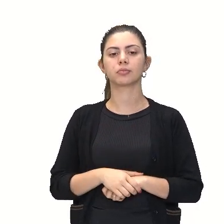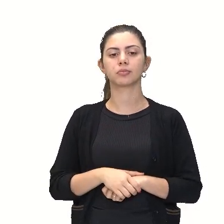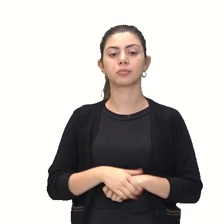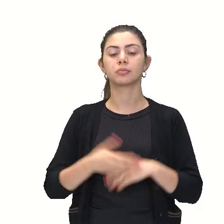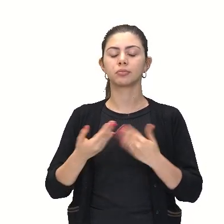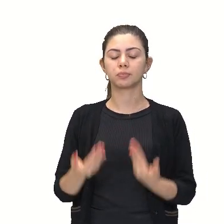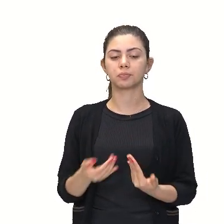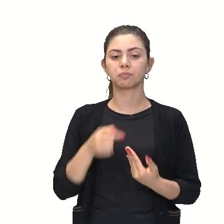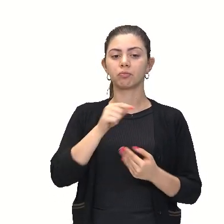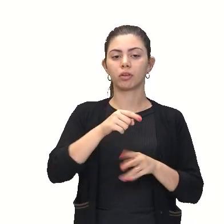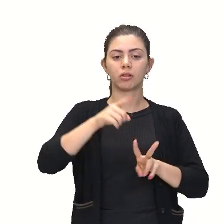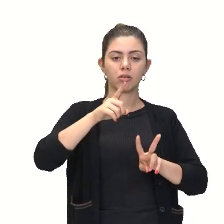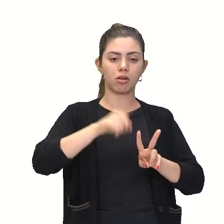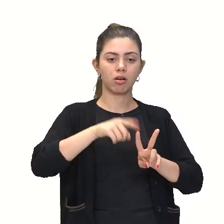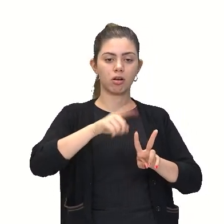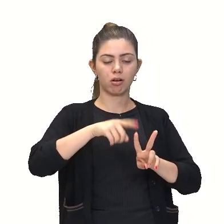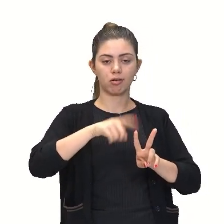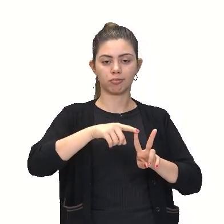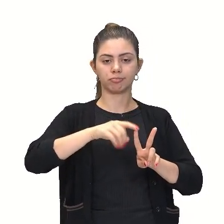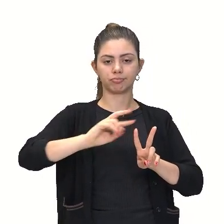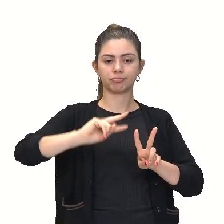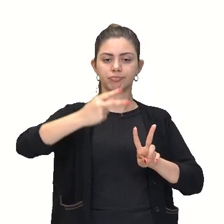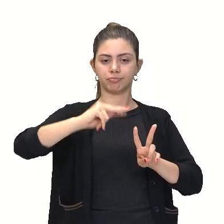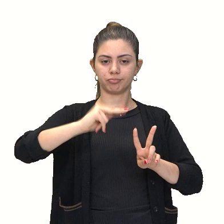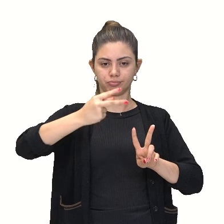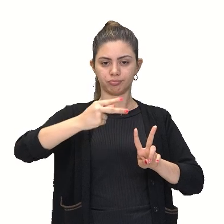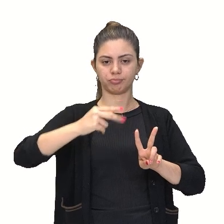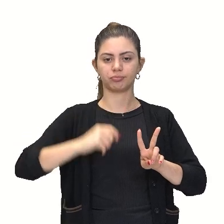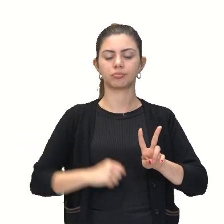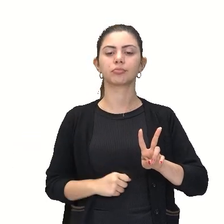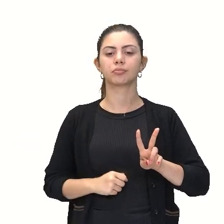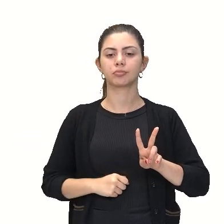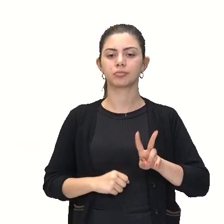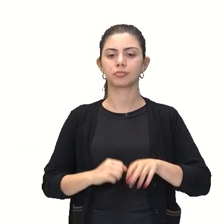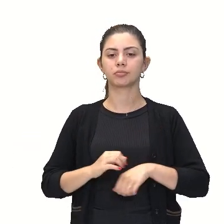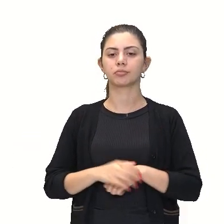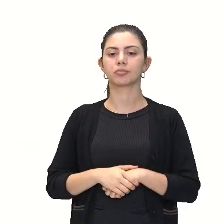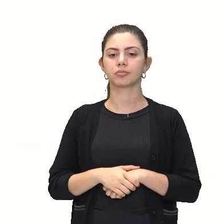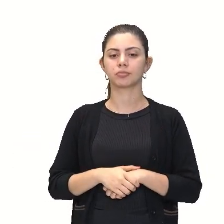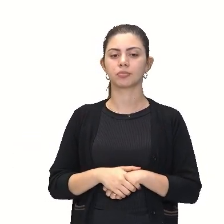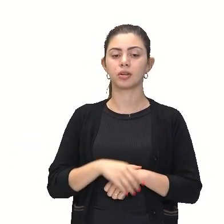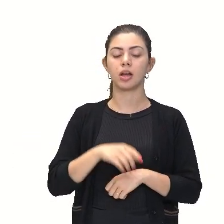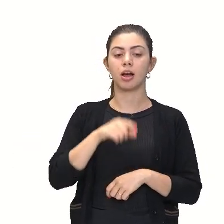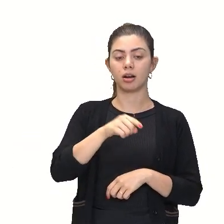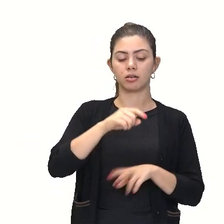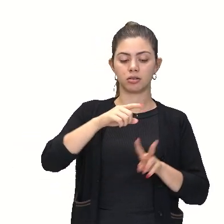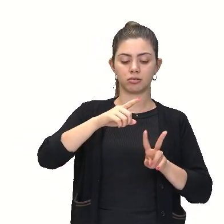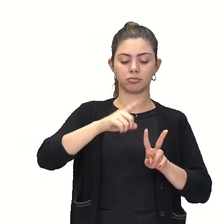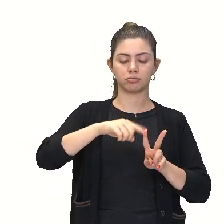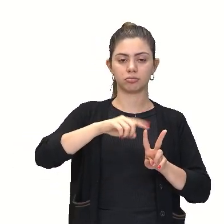de um número.